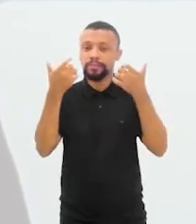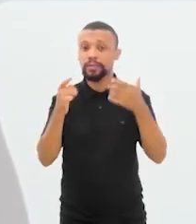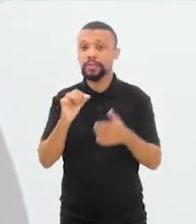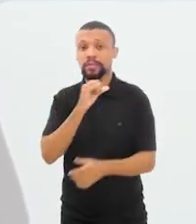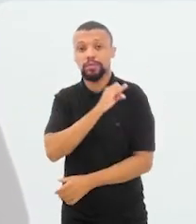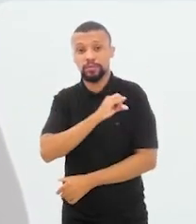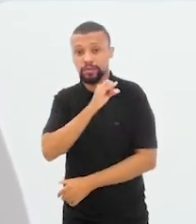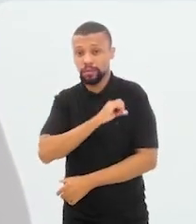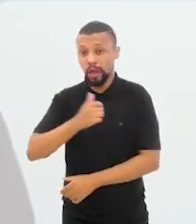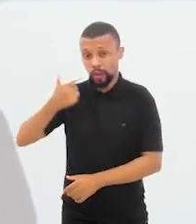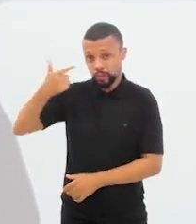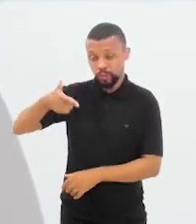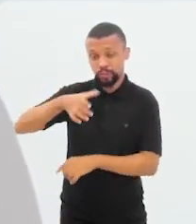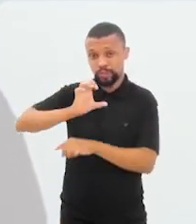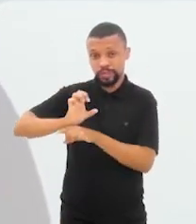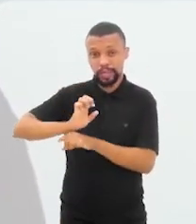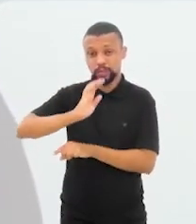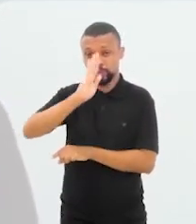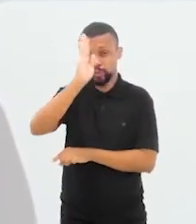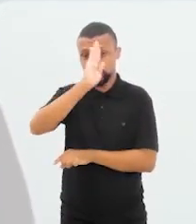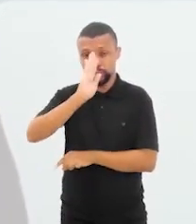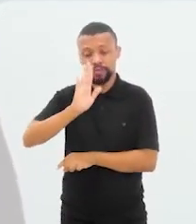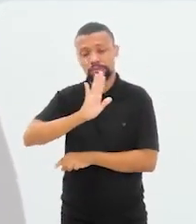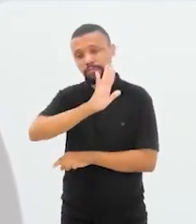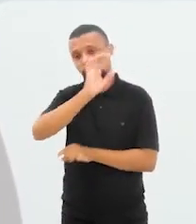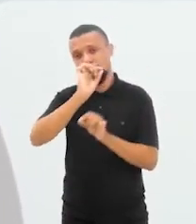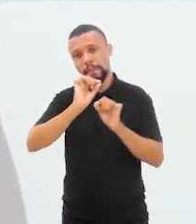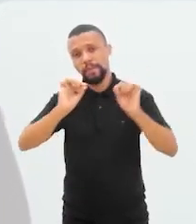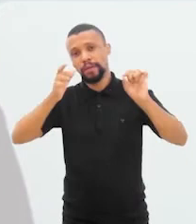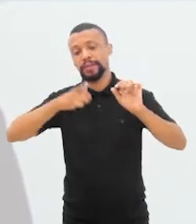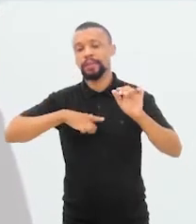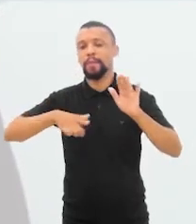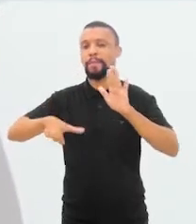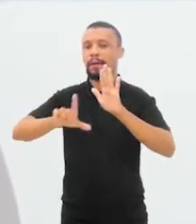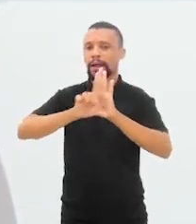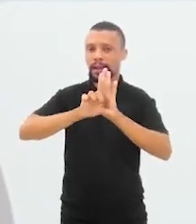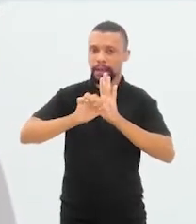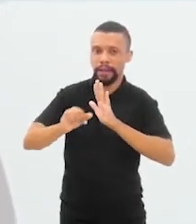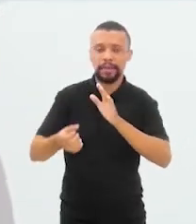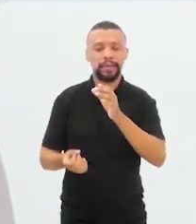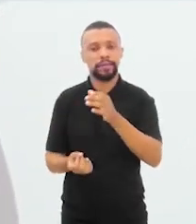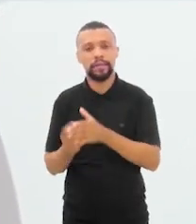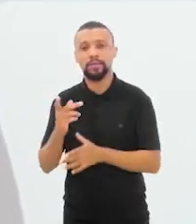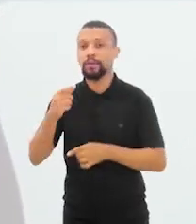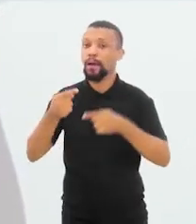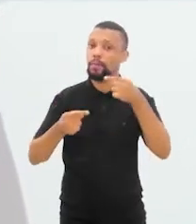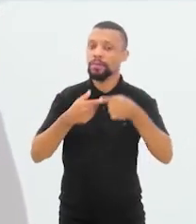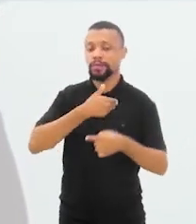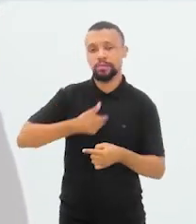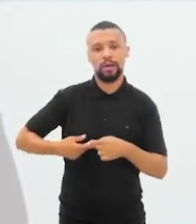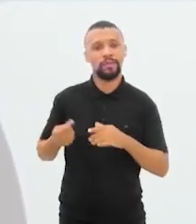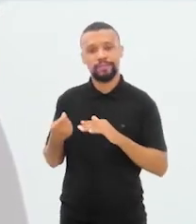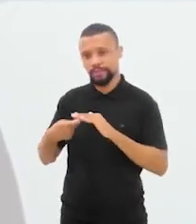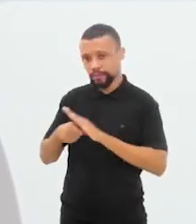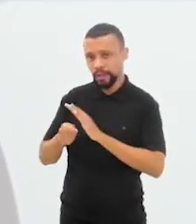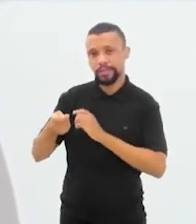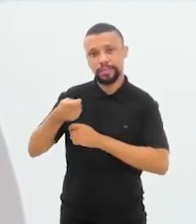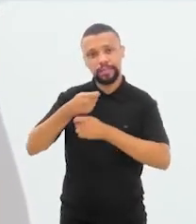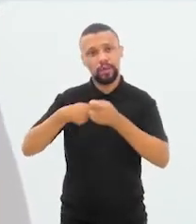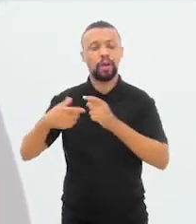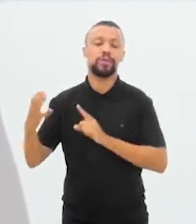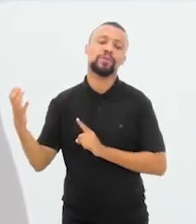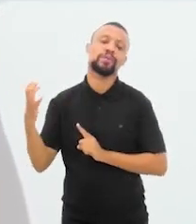ressaltar que o Estado do Rio de Janeiro é o segundo Estado do país, foi, segundo o Estado do país, a ter uma lei criando uma política estadual de